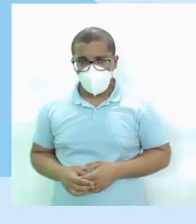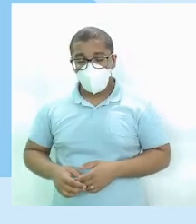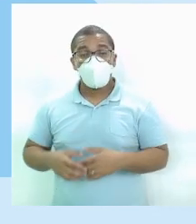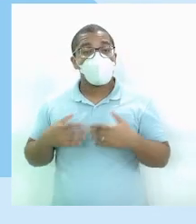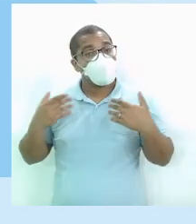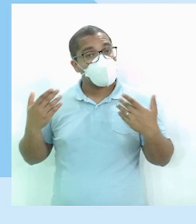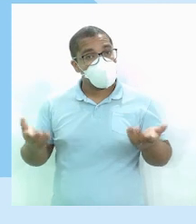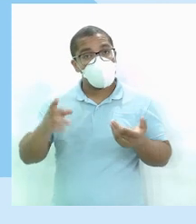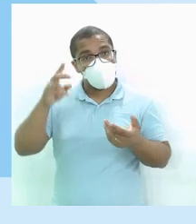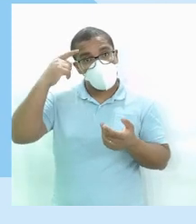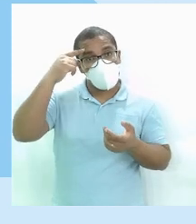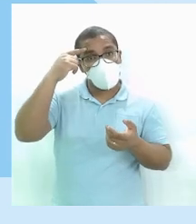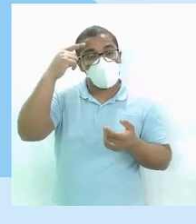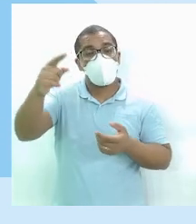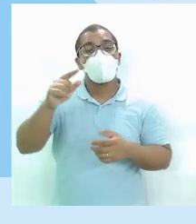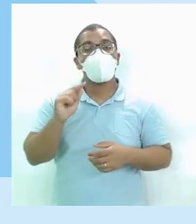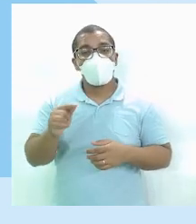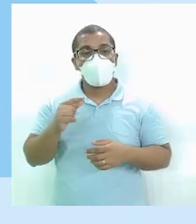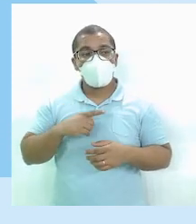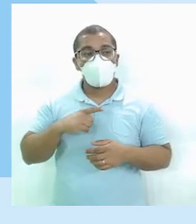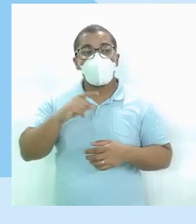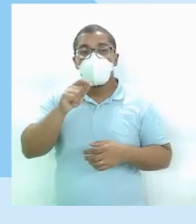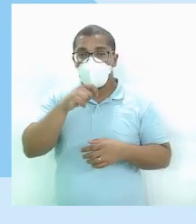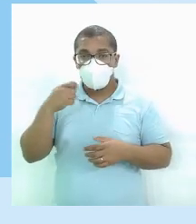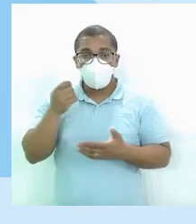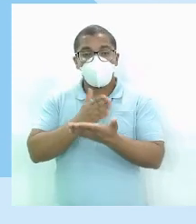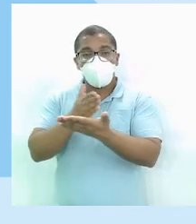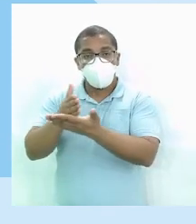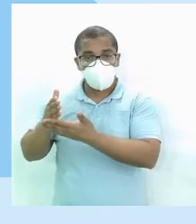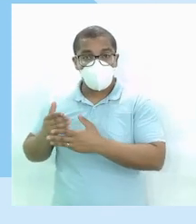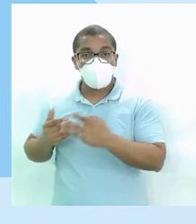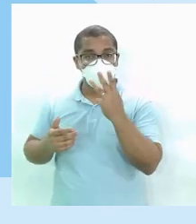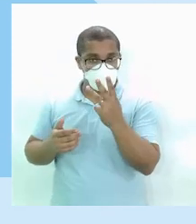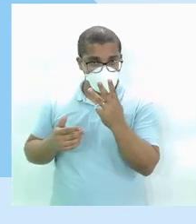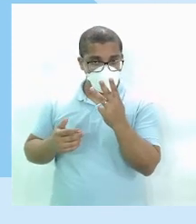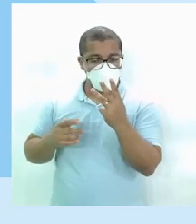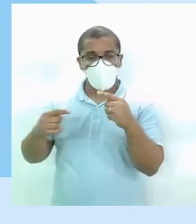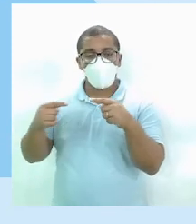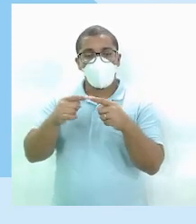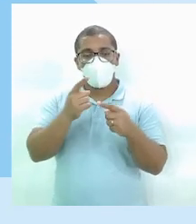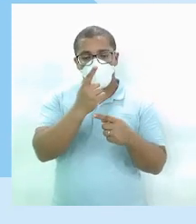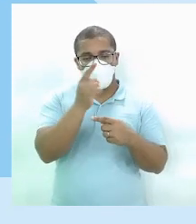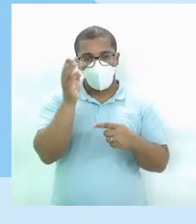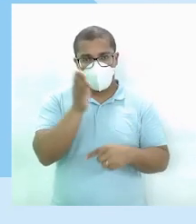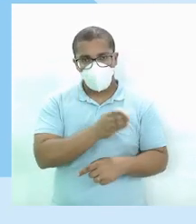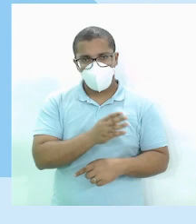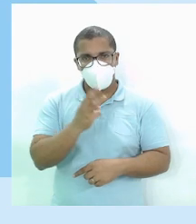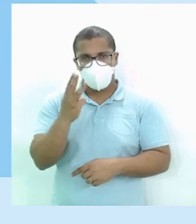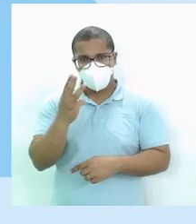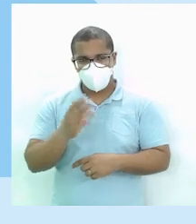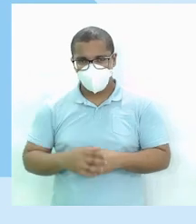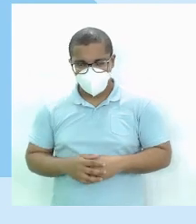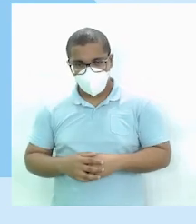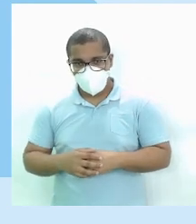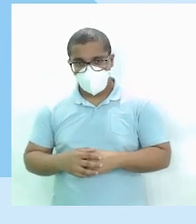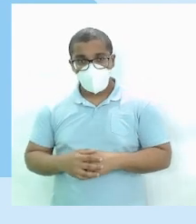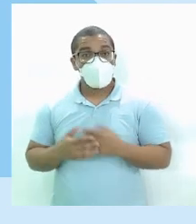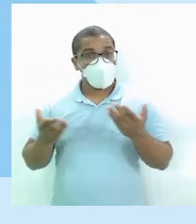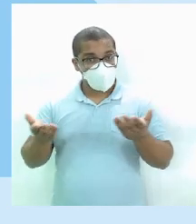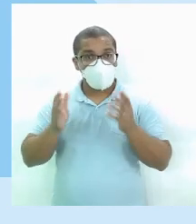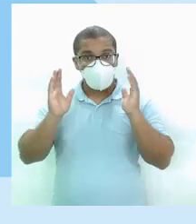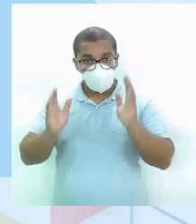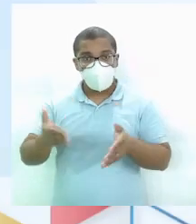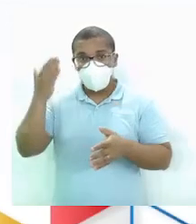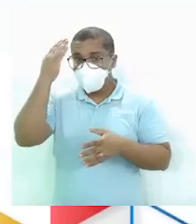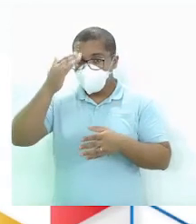E aí Lembra lá de Do pão cortado em três partes Um terço Tá? Foi feito essa relação Agora a gente